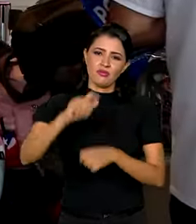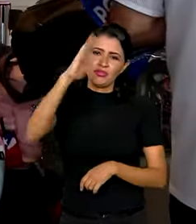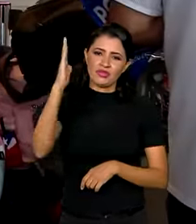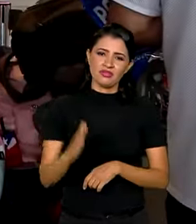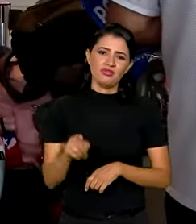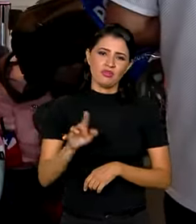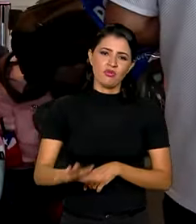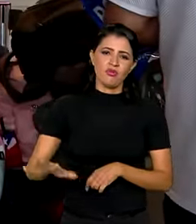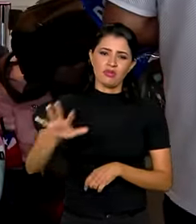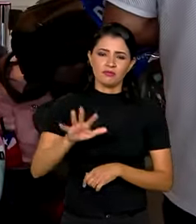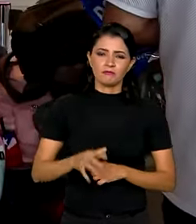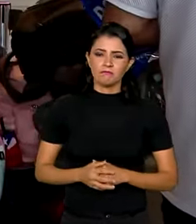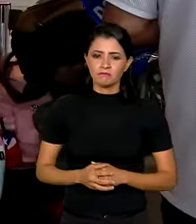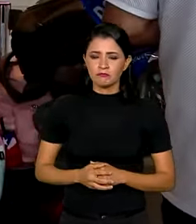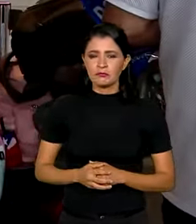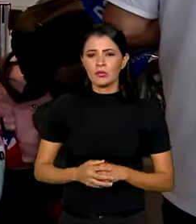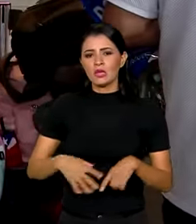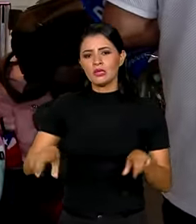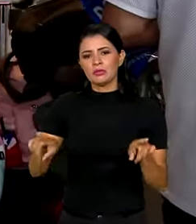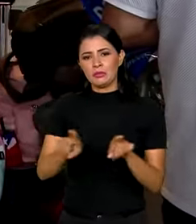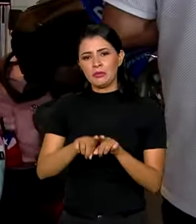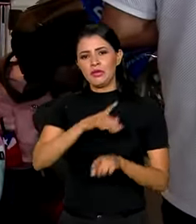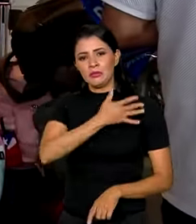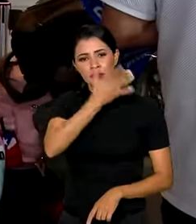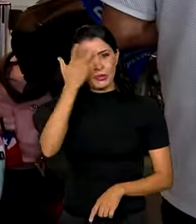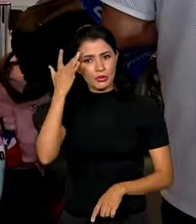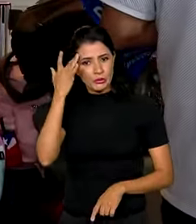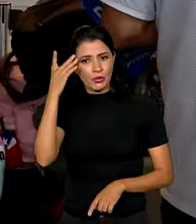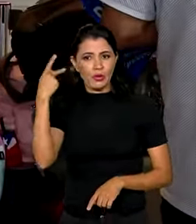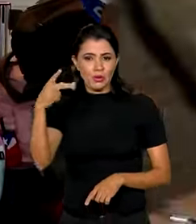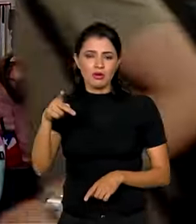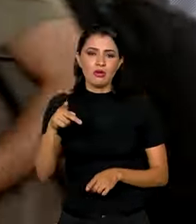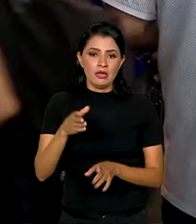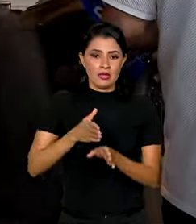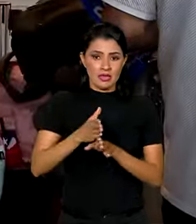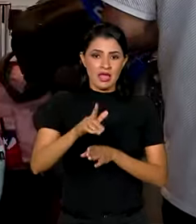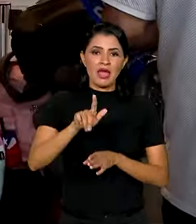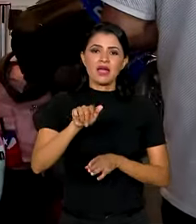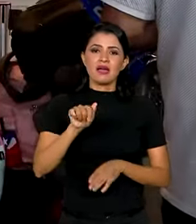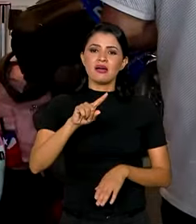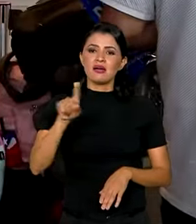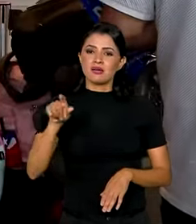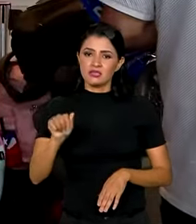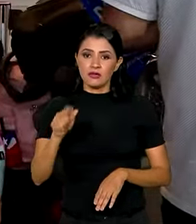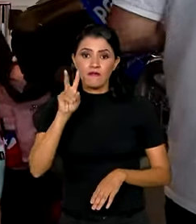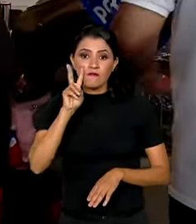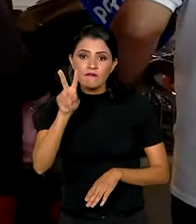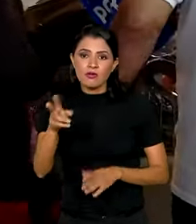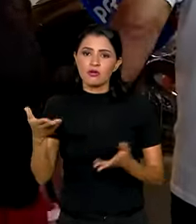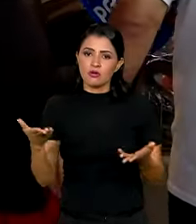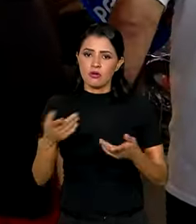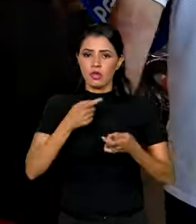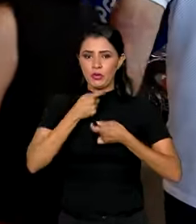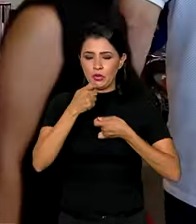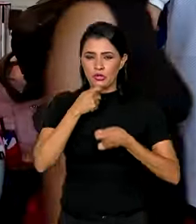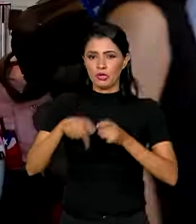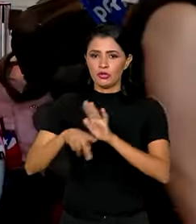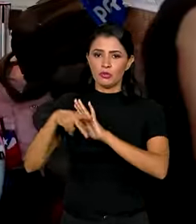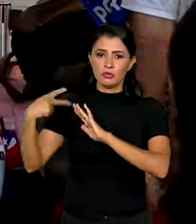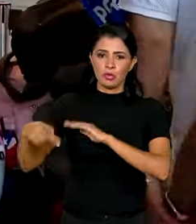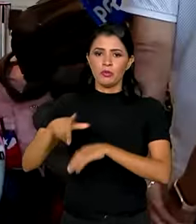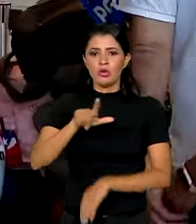na região. Inclusive as pessoas que estão na faixa de Gaza. Vamos ver agora na reportagem de